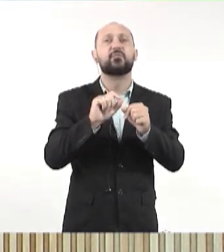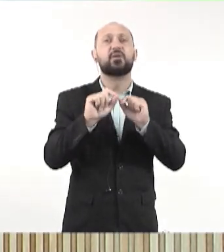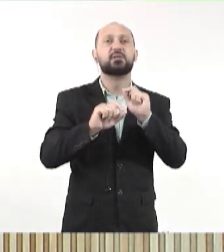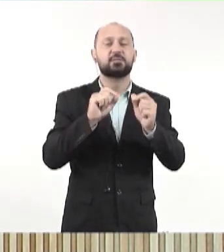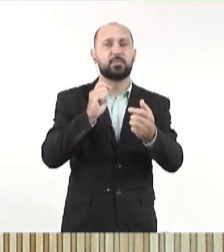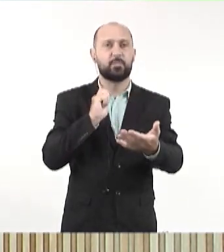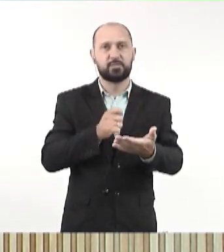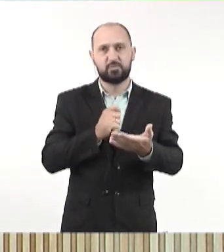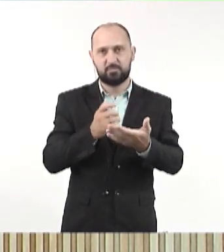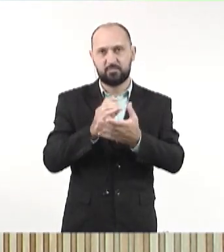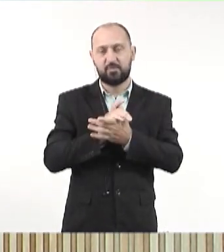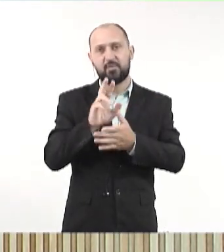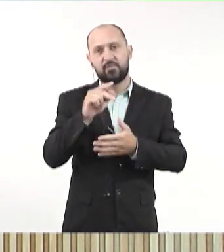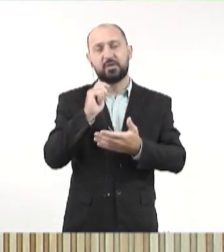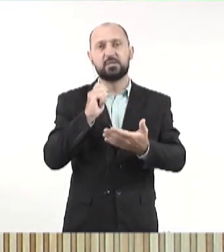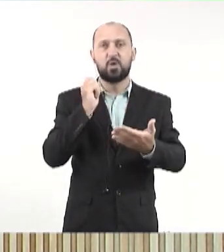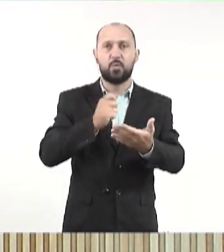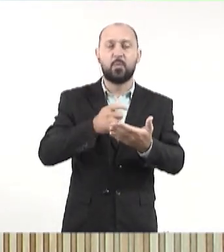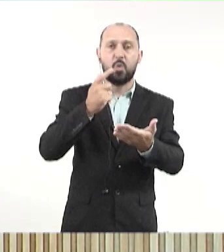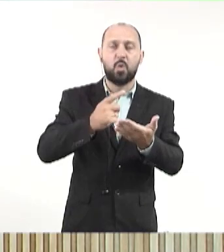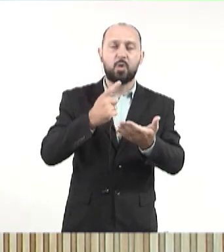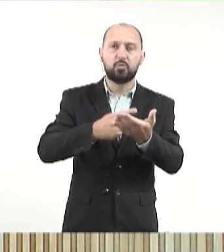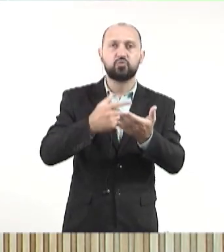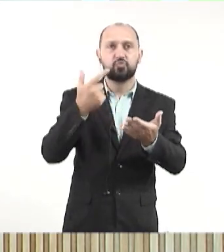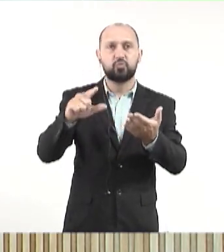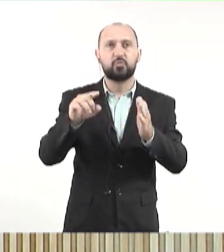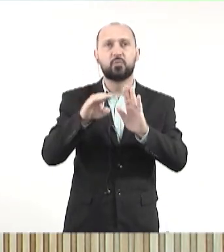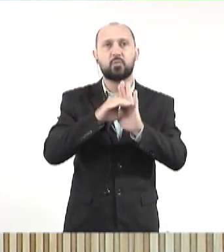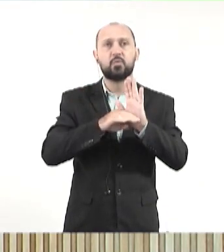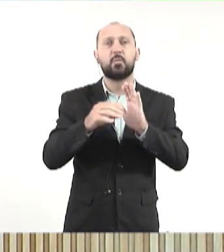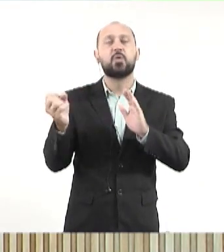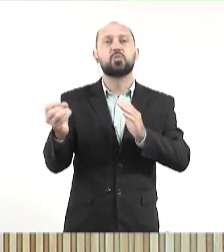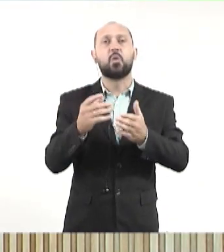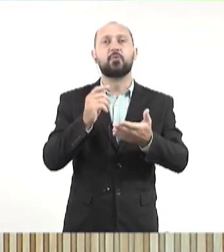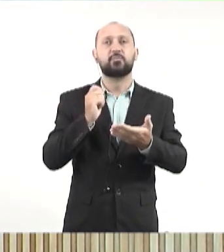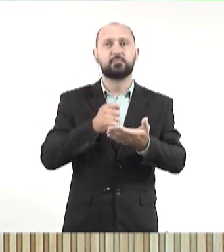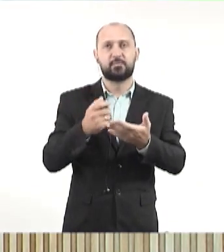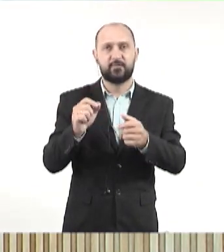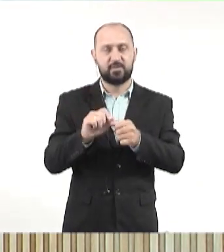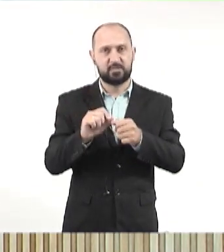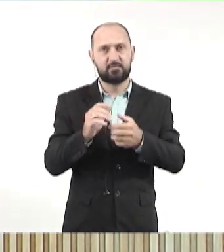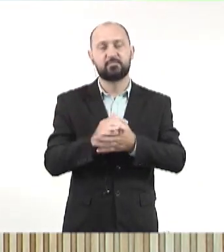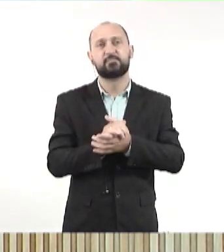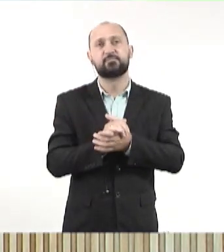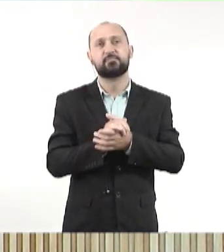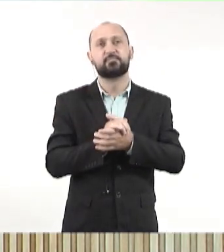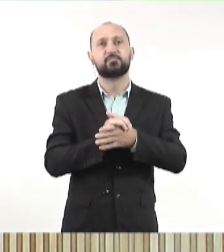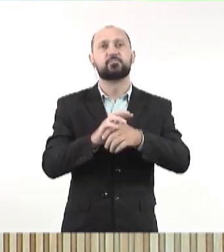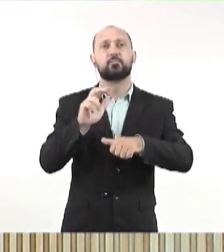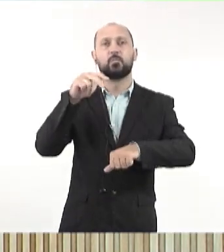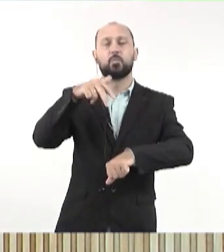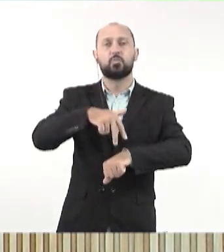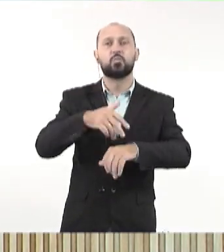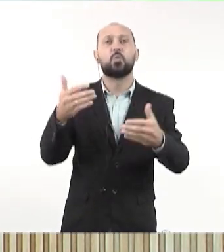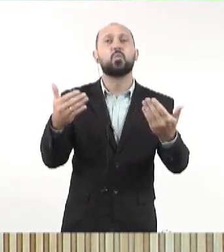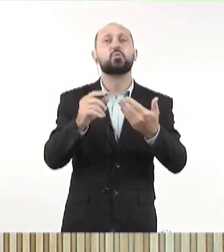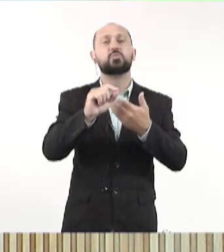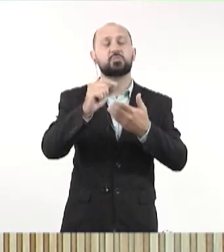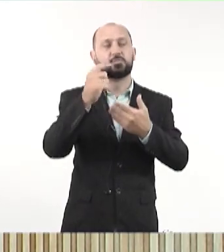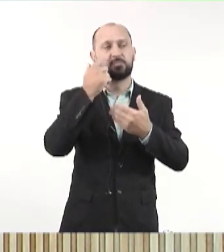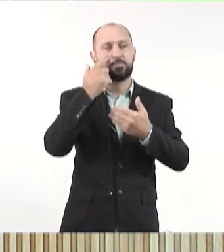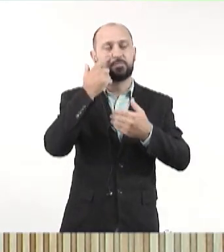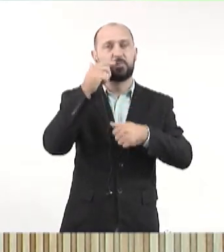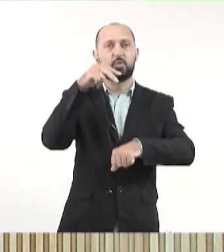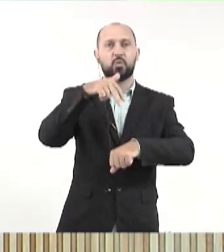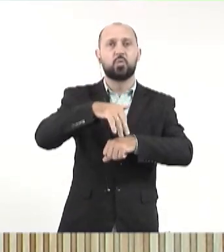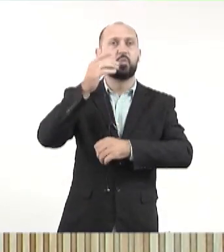esse contrato, se ele vai ser repactualizado com novos termos ou se uma nova licitação vai ser feita. Na tribuna, hoje, durante o